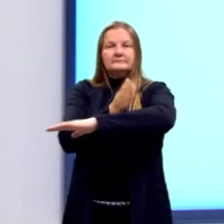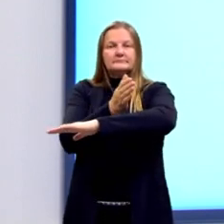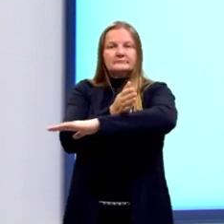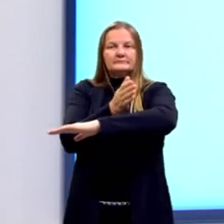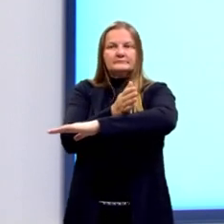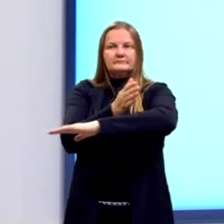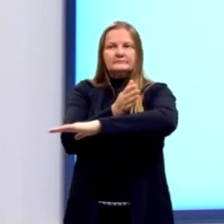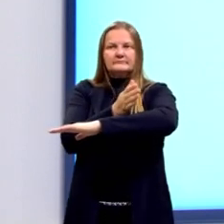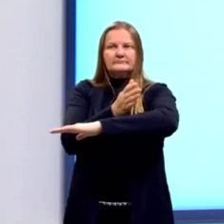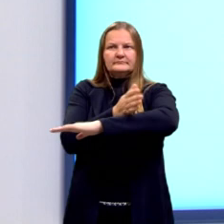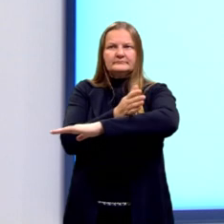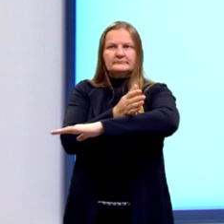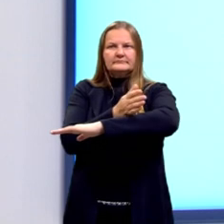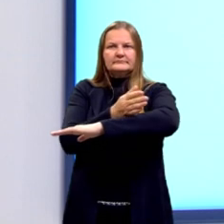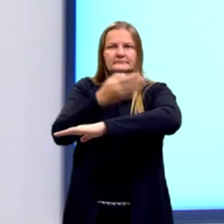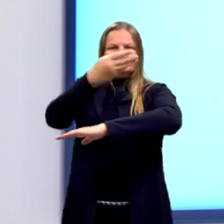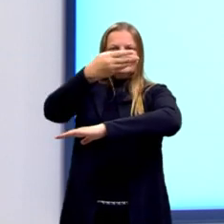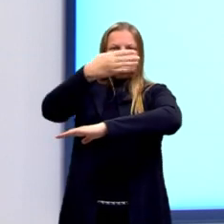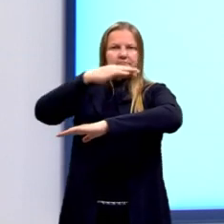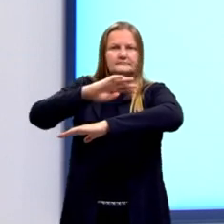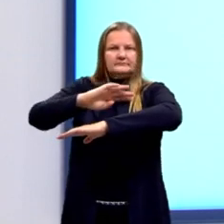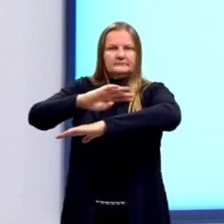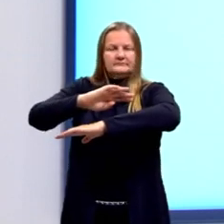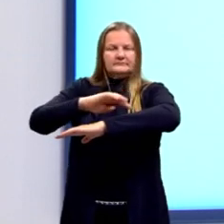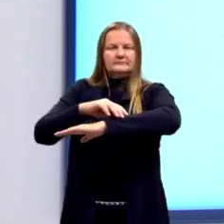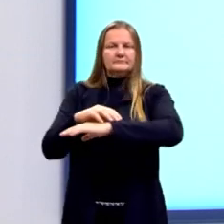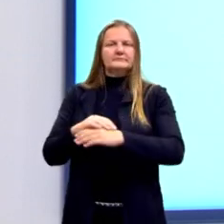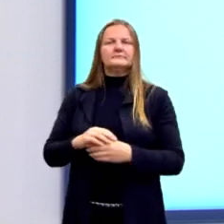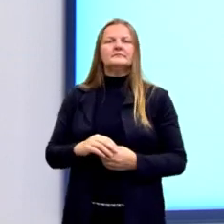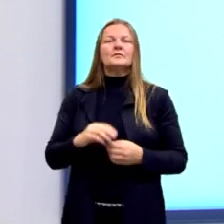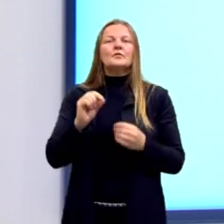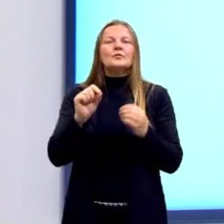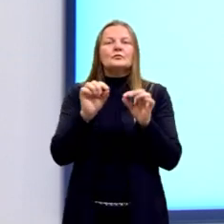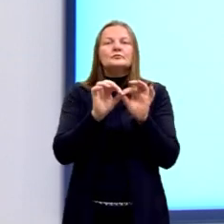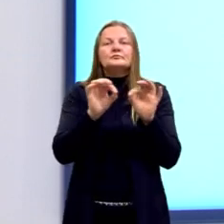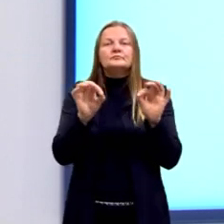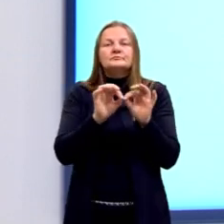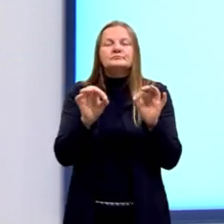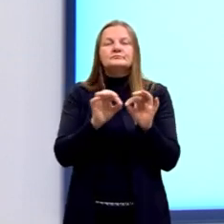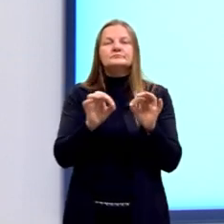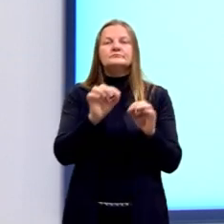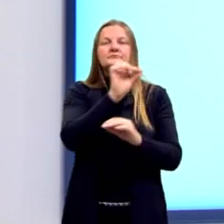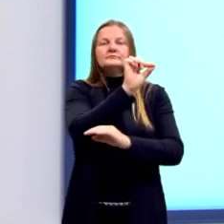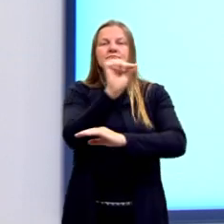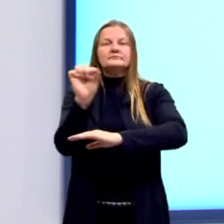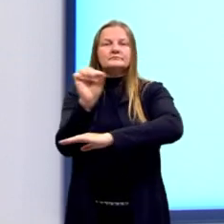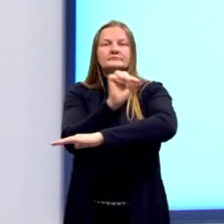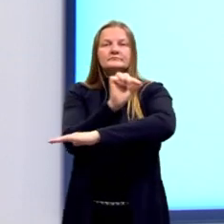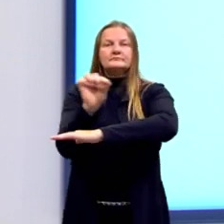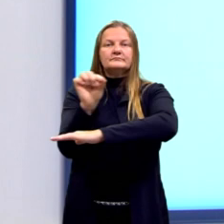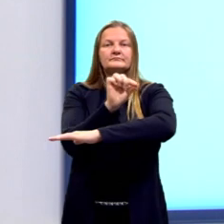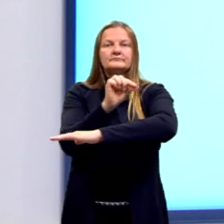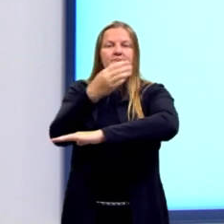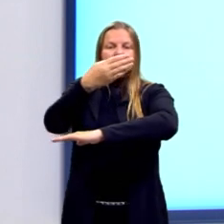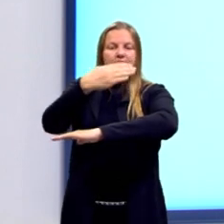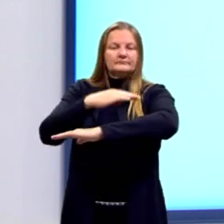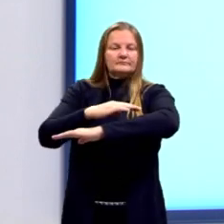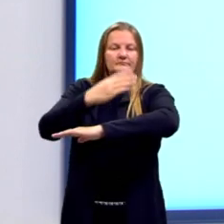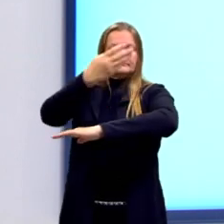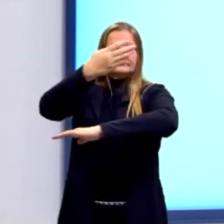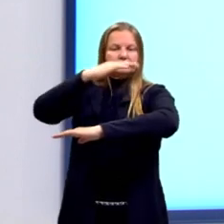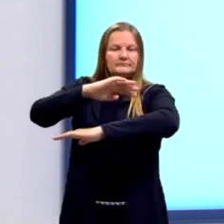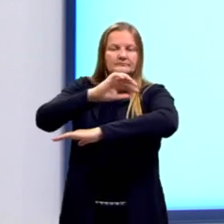Marcamos ali os pontos médios de dois lados, traçamos um segmento de reta paralelo à base,